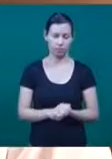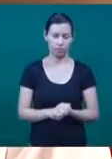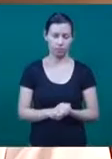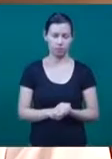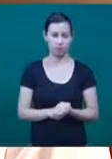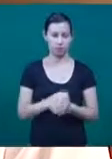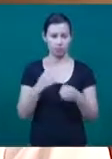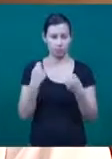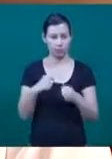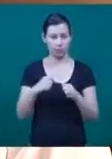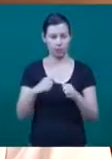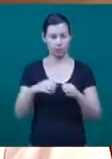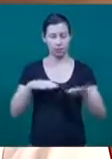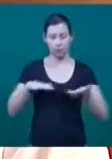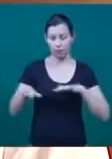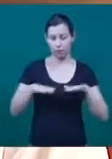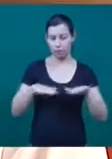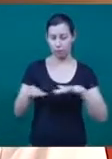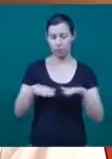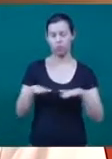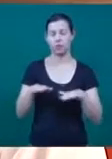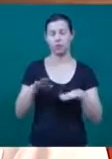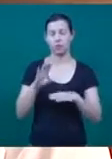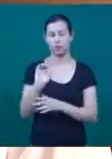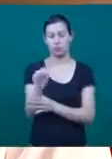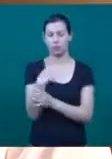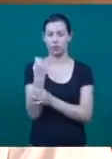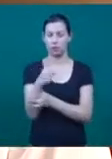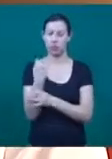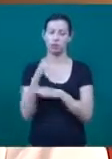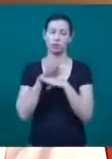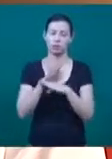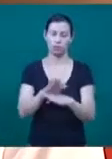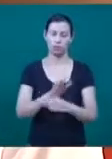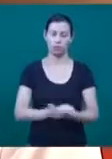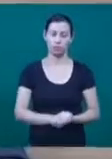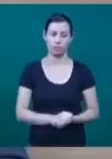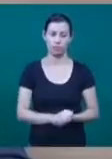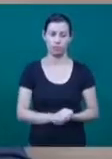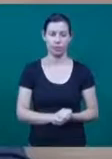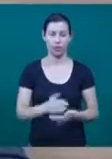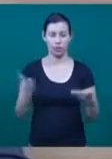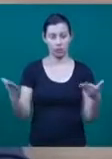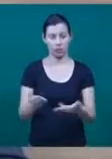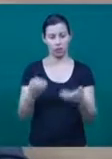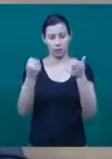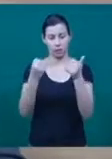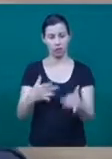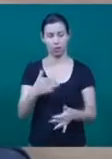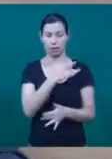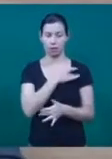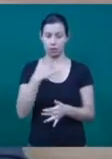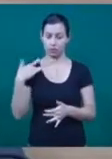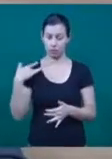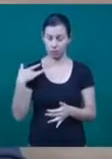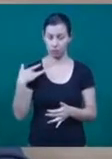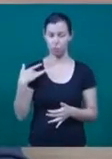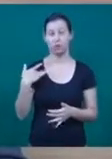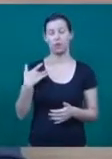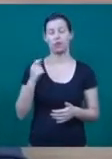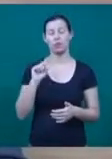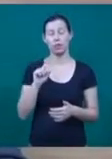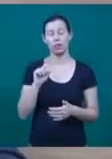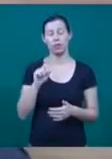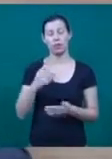pessoa estar bem, quanto também para melhorar. A fisioterapia é bastante recomendada. A gente segue falando de saúde e da